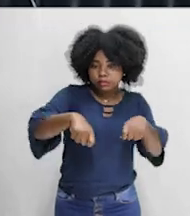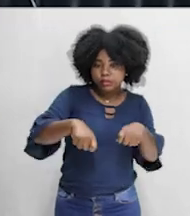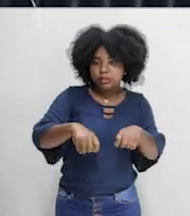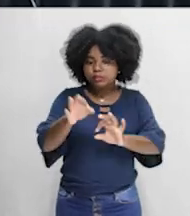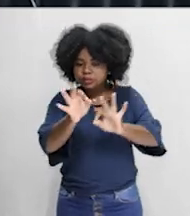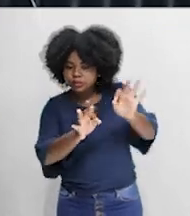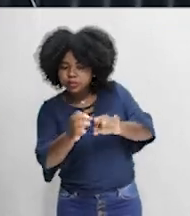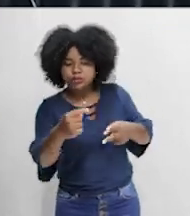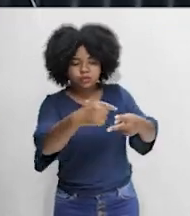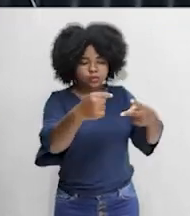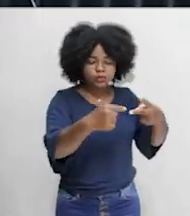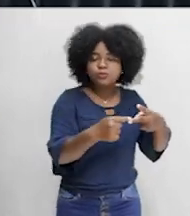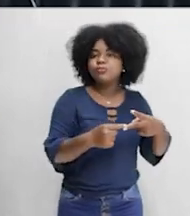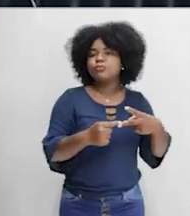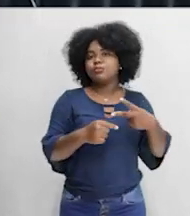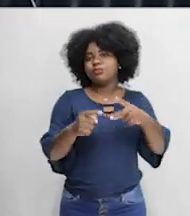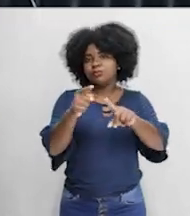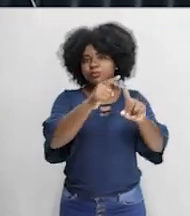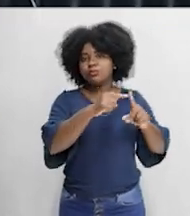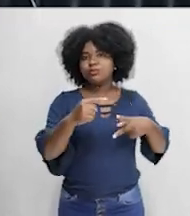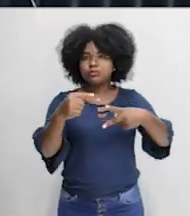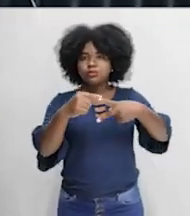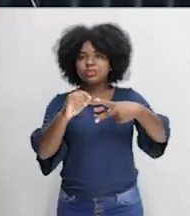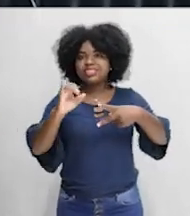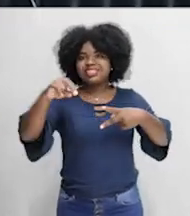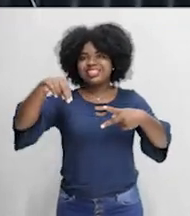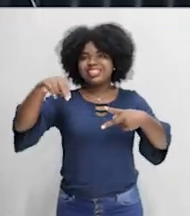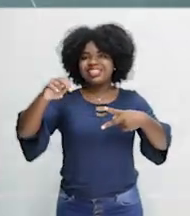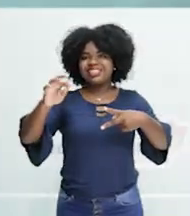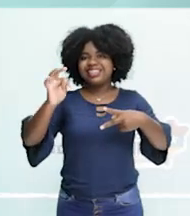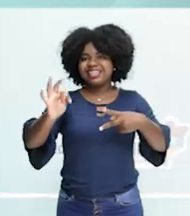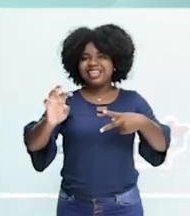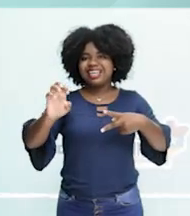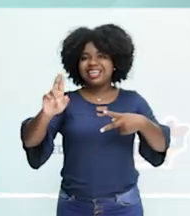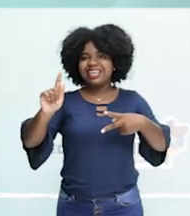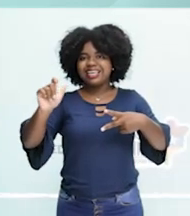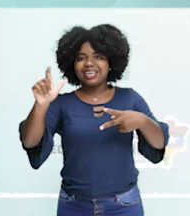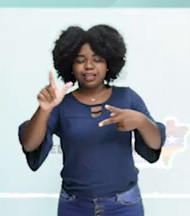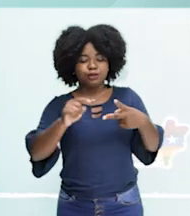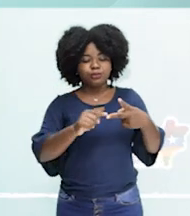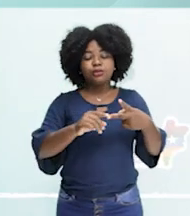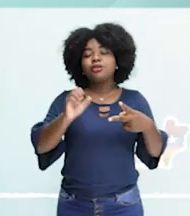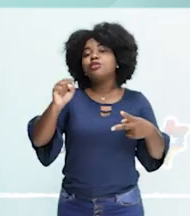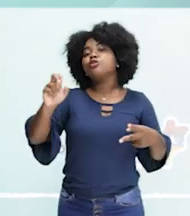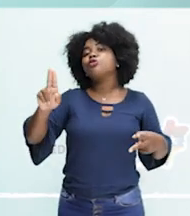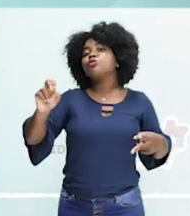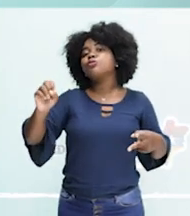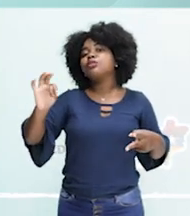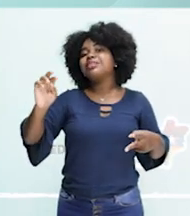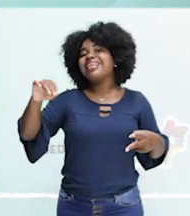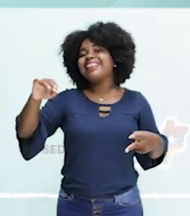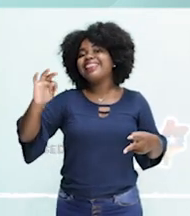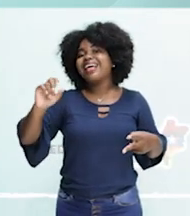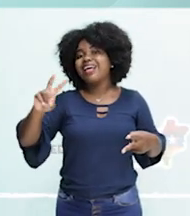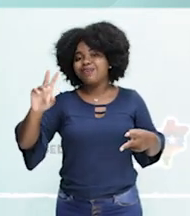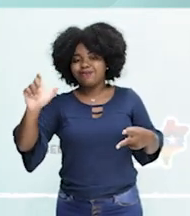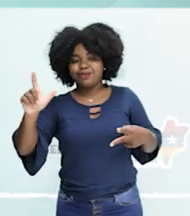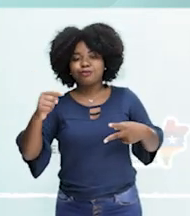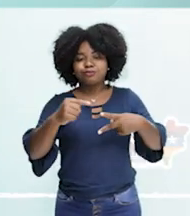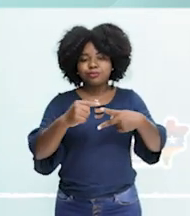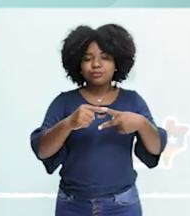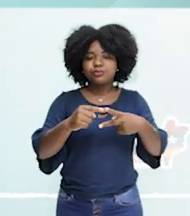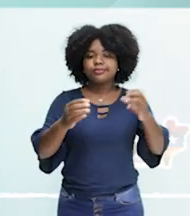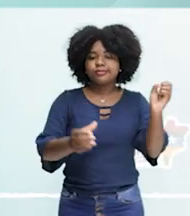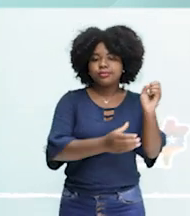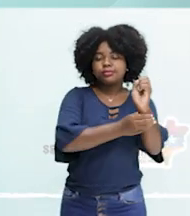Em áreas de preservação integral e áreas de uso sustentável. Uma delas tem a atribuição de preservar e